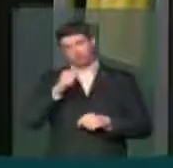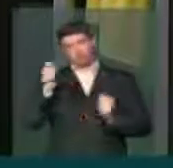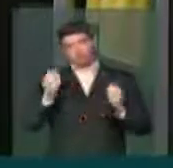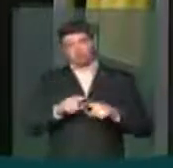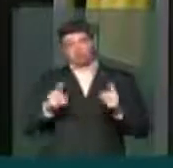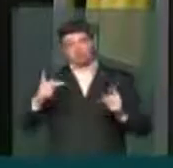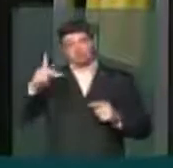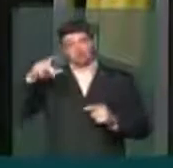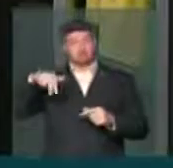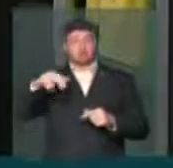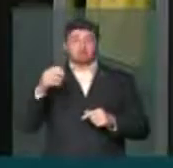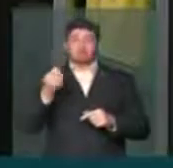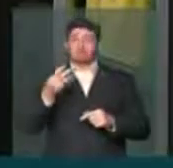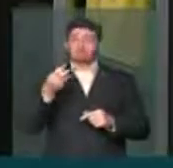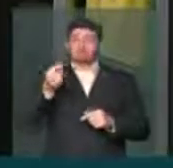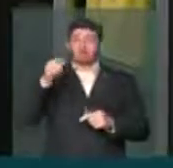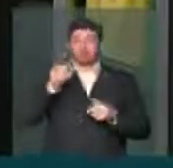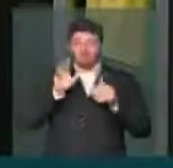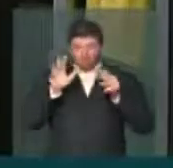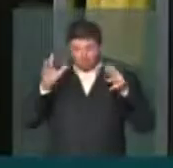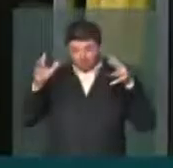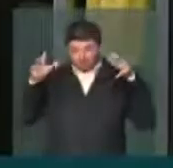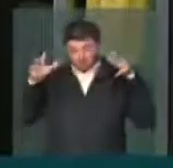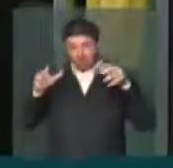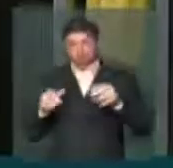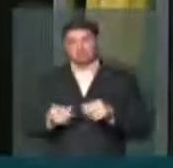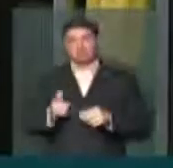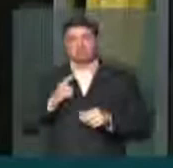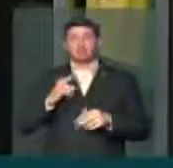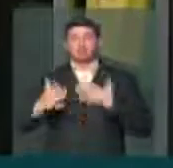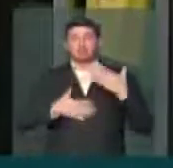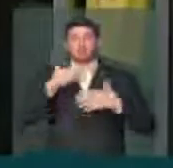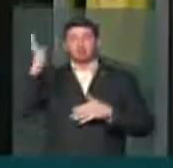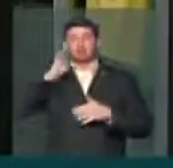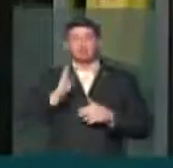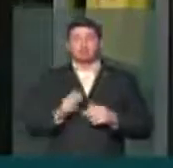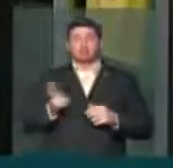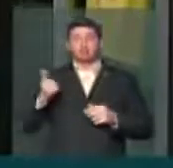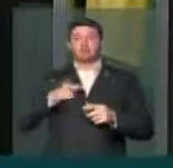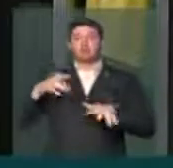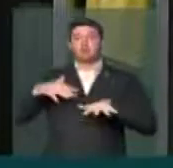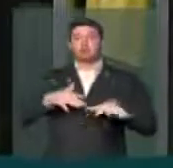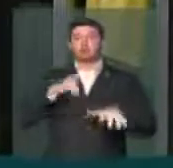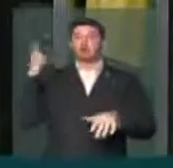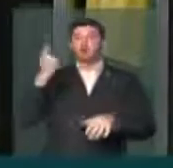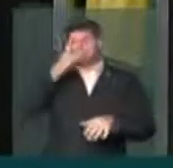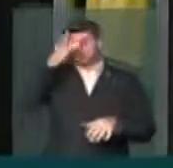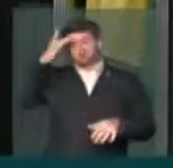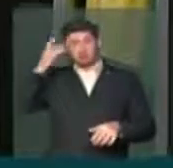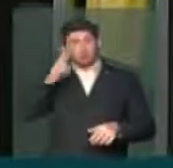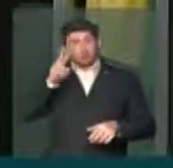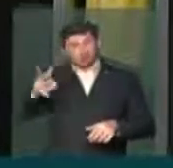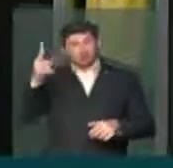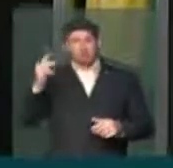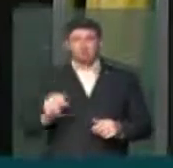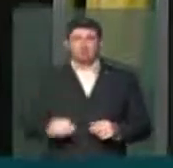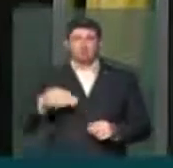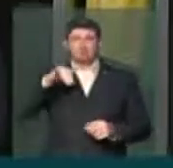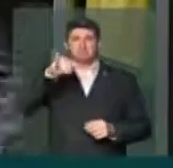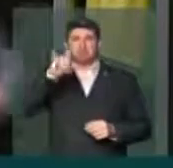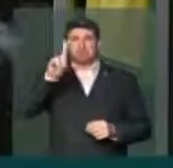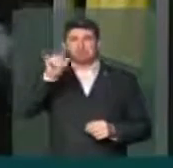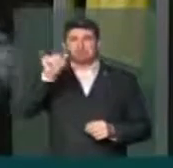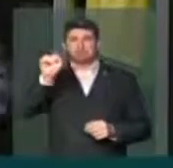Mas o PLN 36 é o fantasma que assusta o Brasil e está mobilizando todos os brasileiros. Basta olhar nas mídias